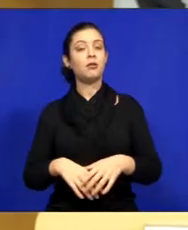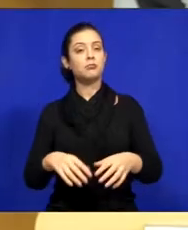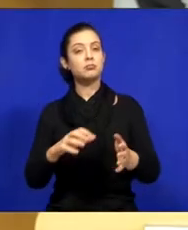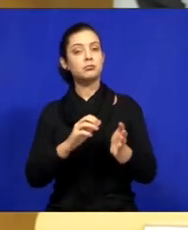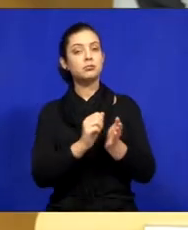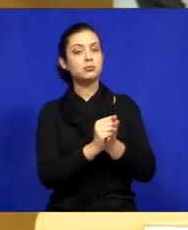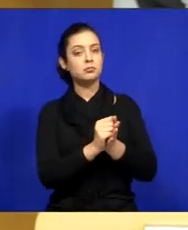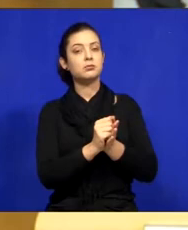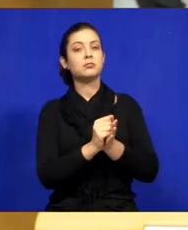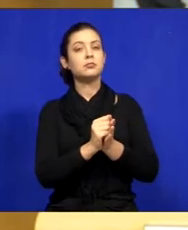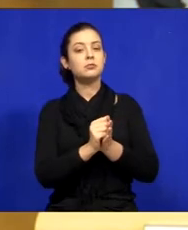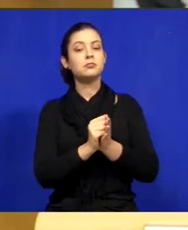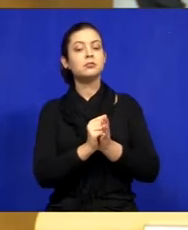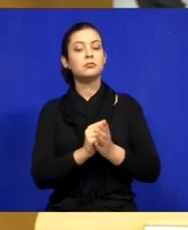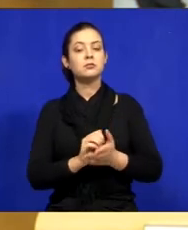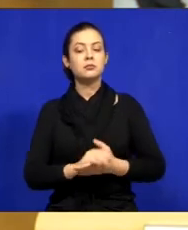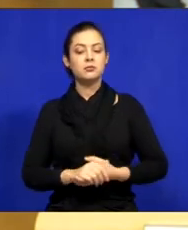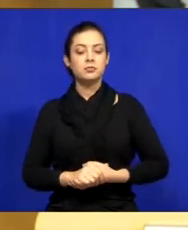registrar